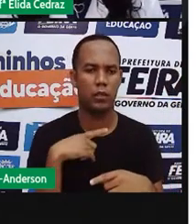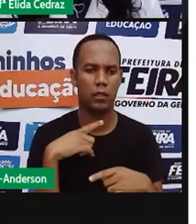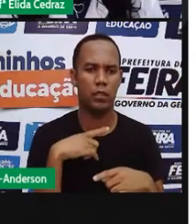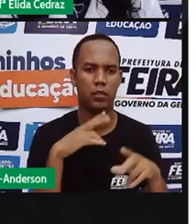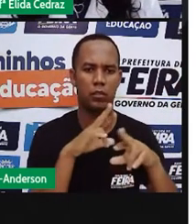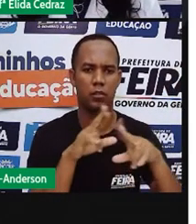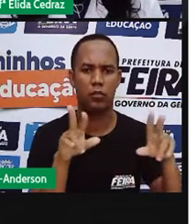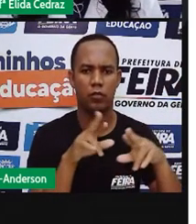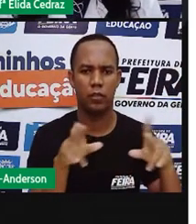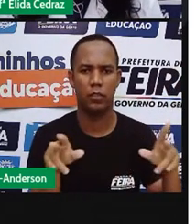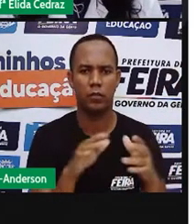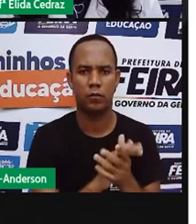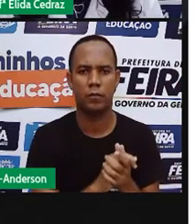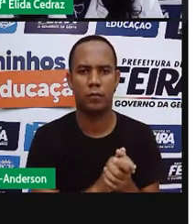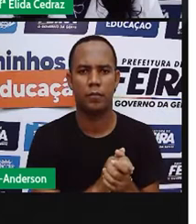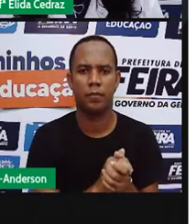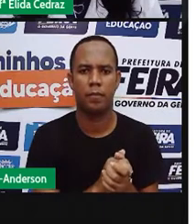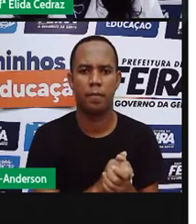tipos.